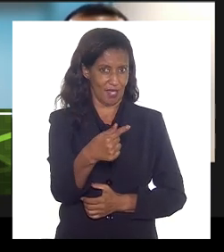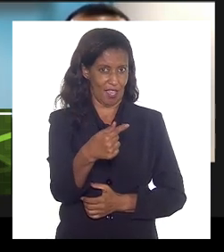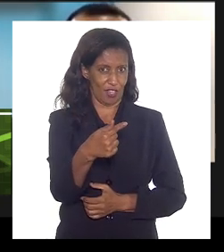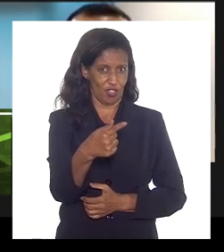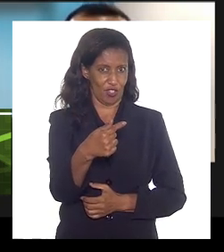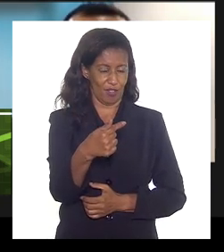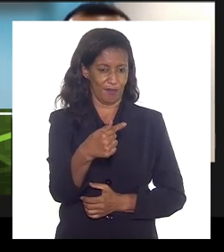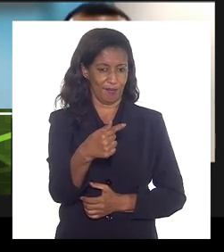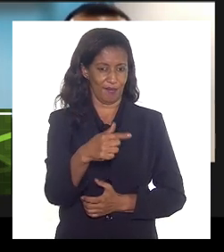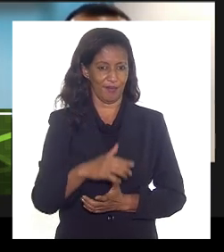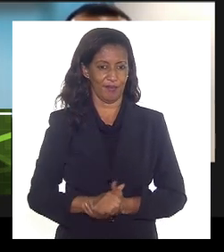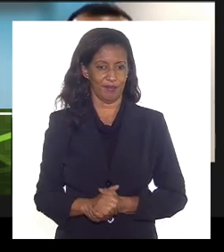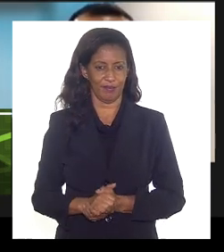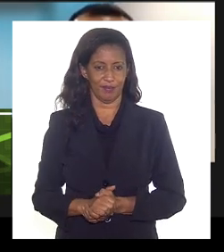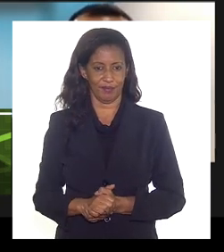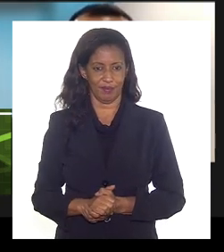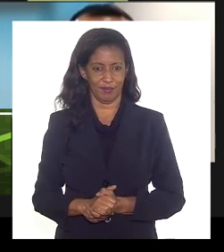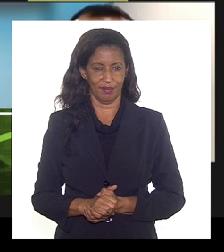Não, dia 7 é...